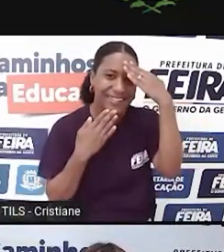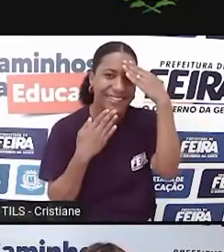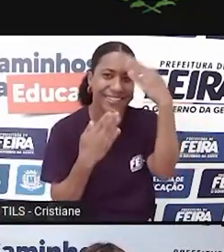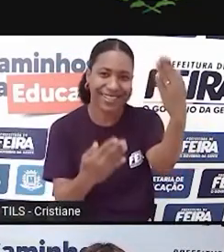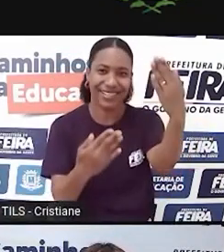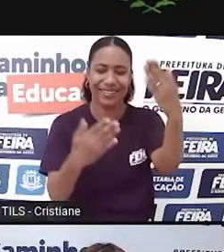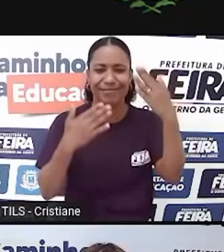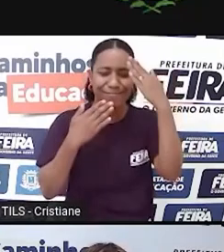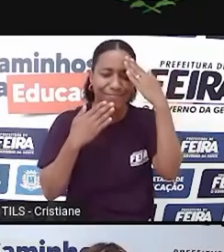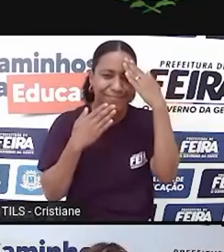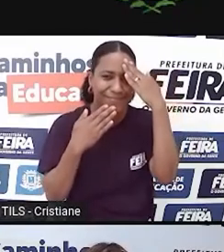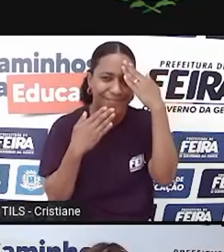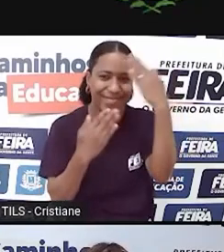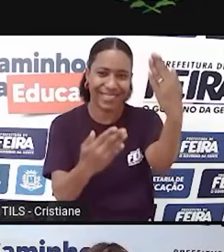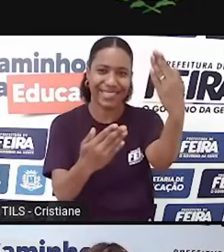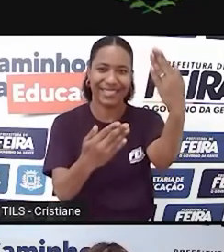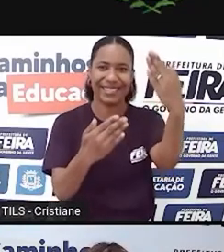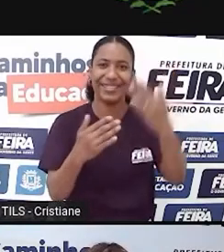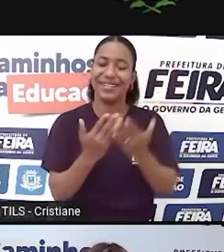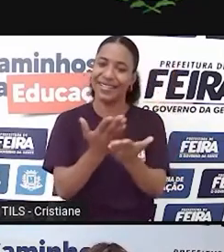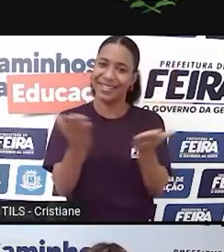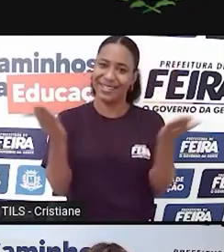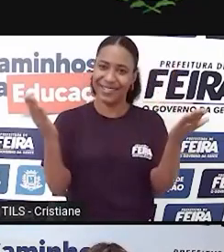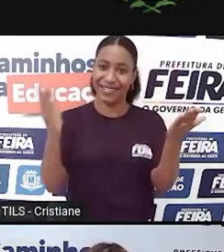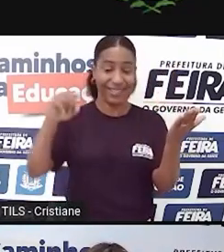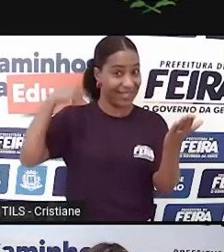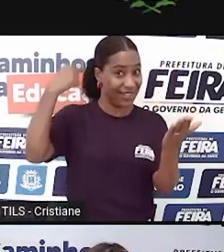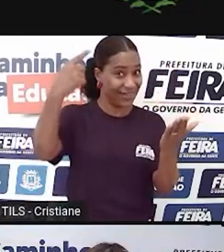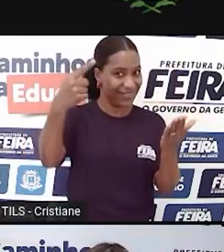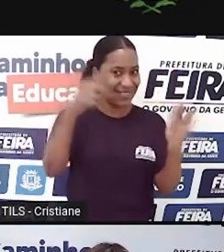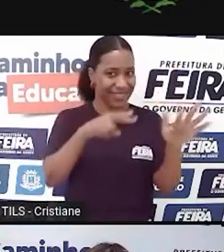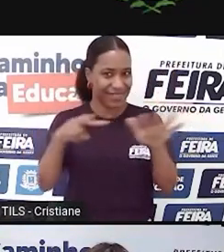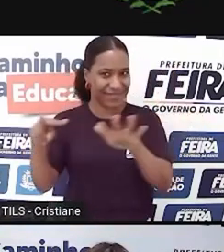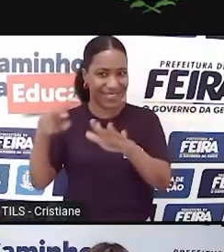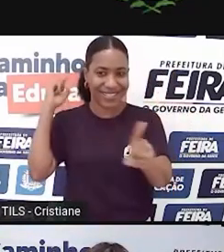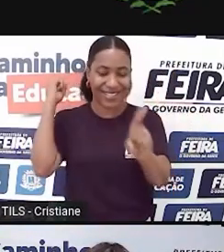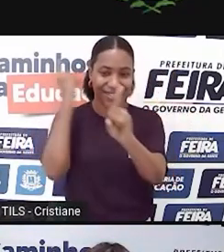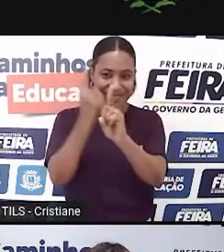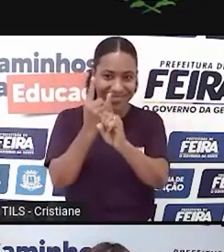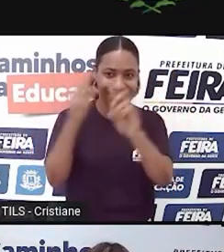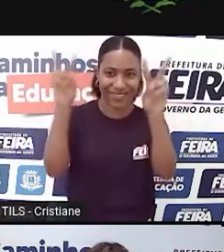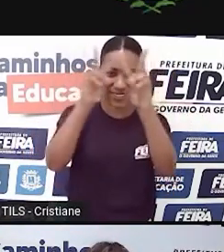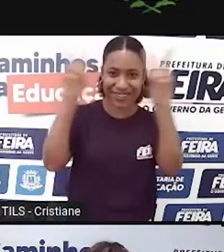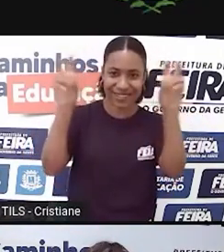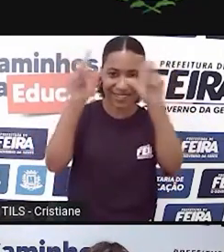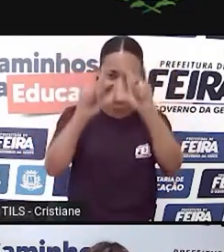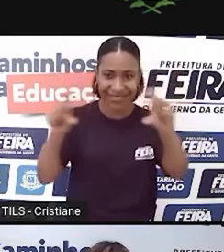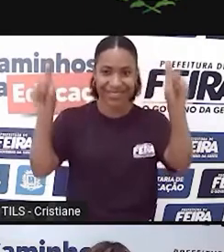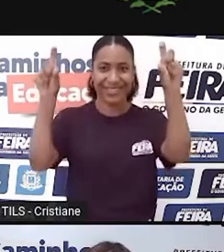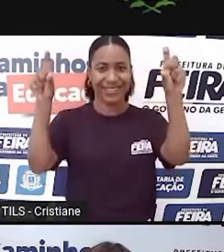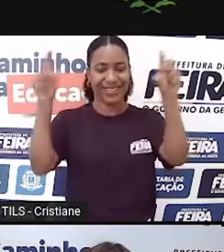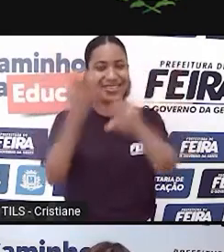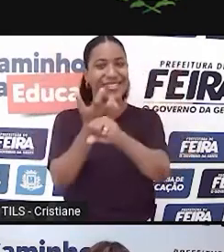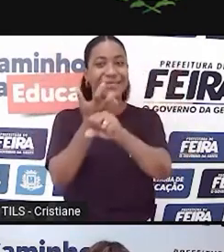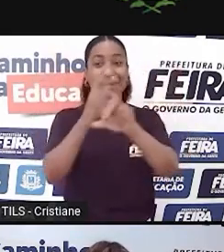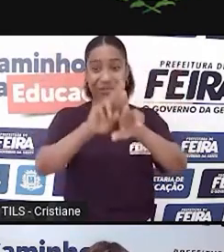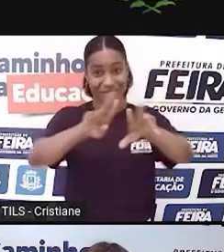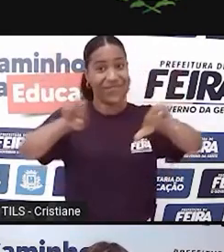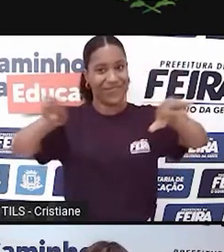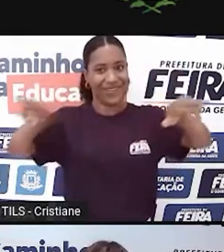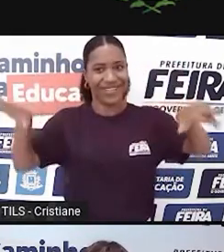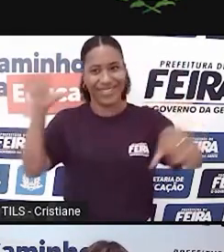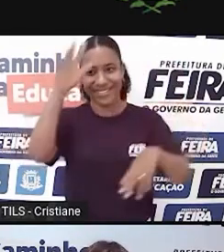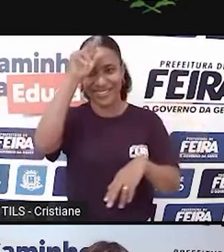Muito obrigado, Cláudia. Pessoal, semana que vem a gente se encontra com mais um tema transversal, interdisciplinar,